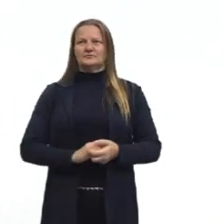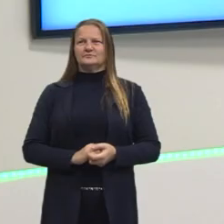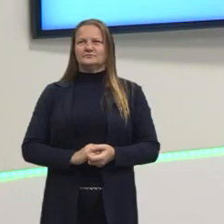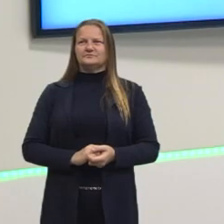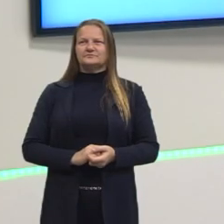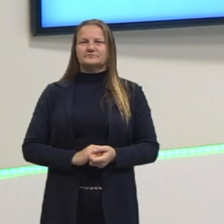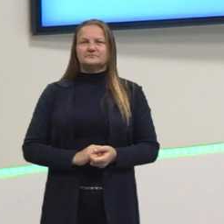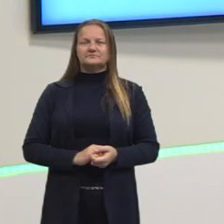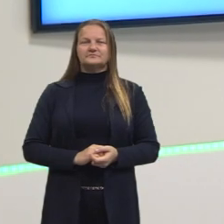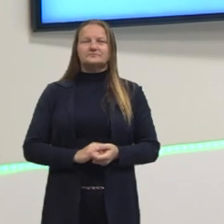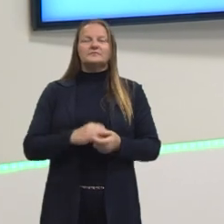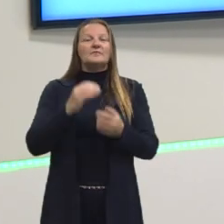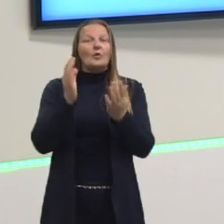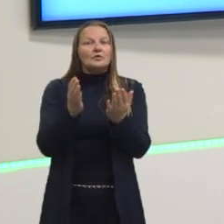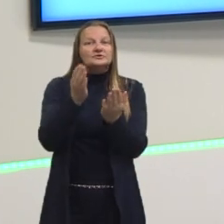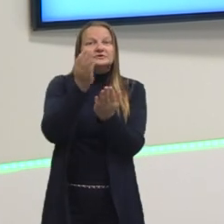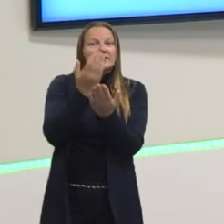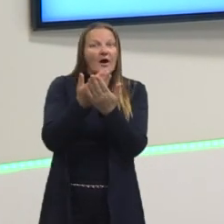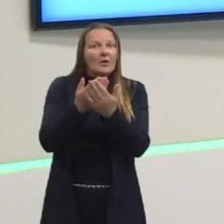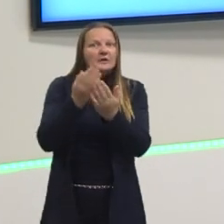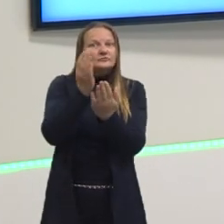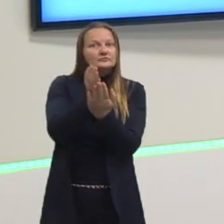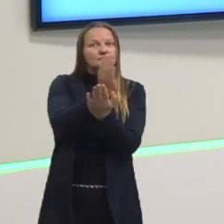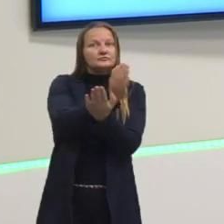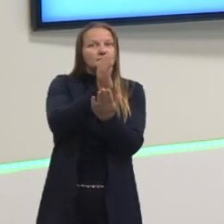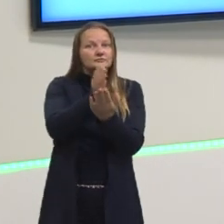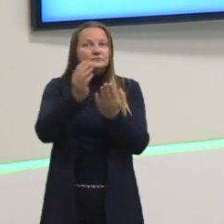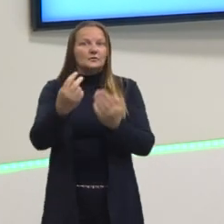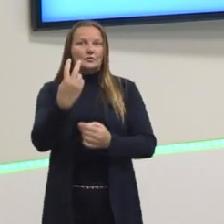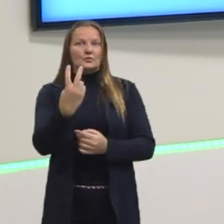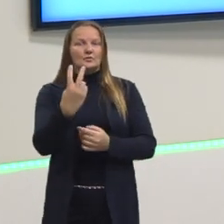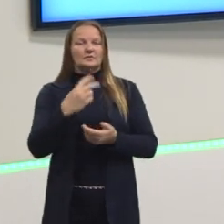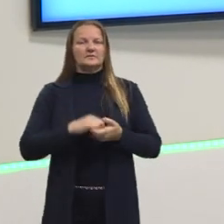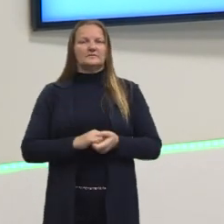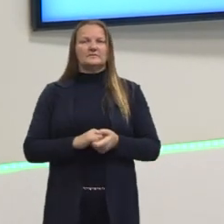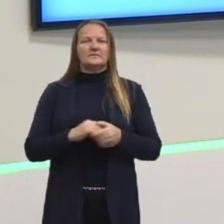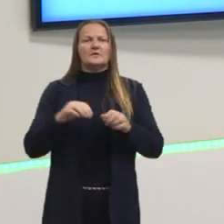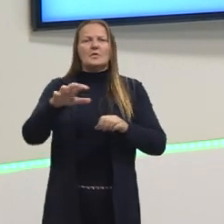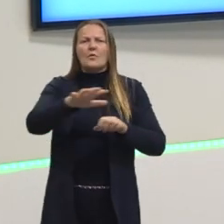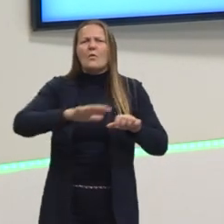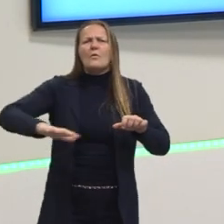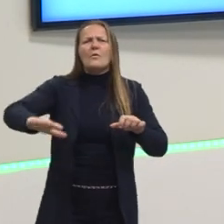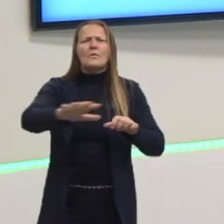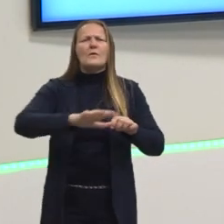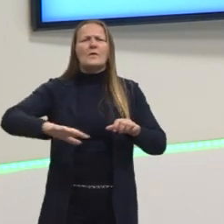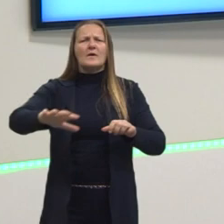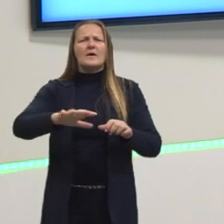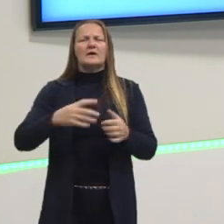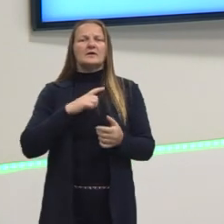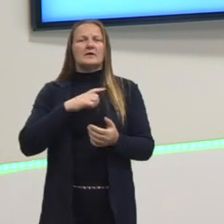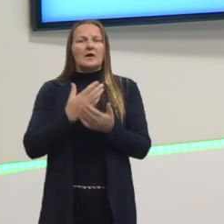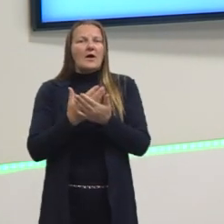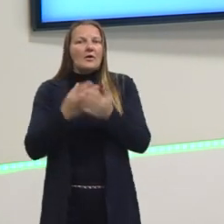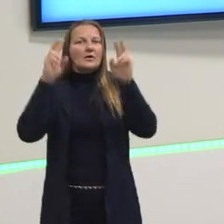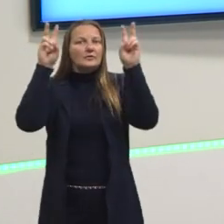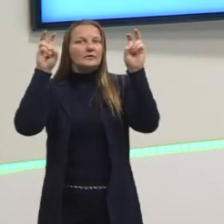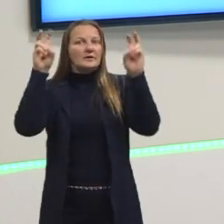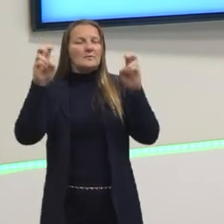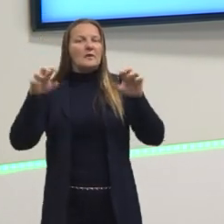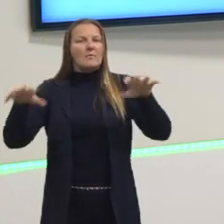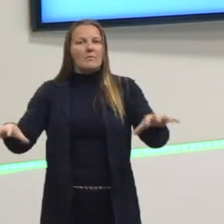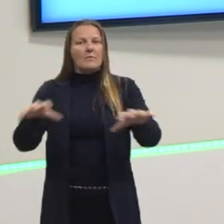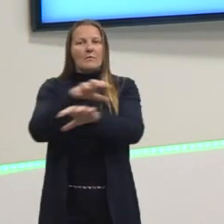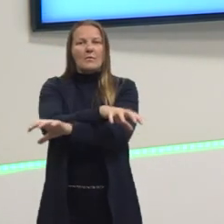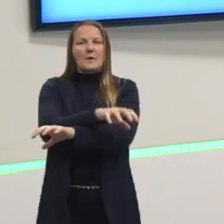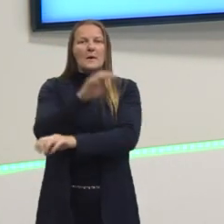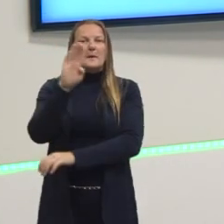partes, tá, pessoal? Pessoal, assim, essa área que nós estamos falando nesse momento, nessa aula, esse assunto, é a